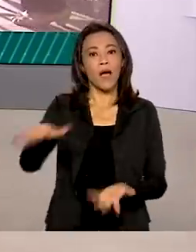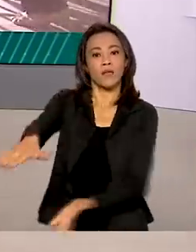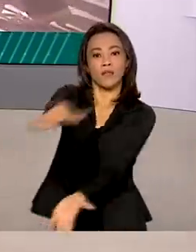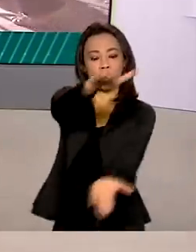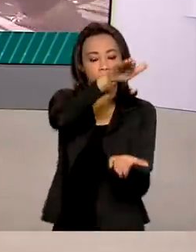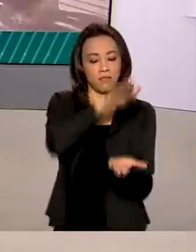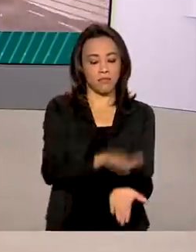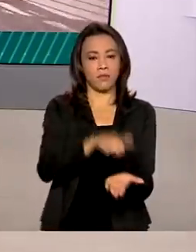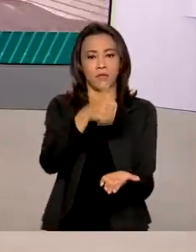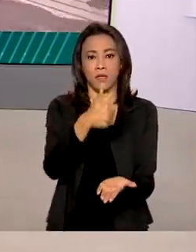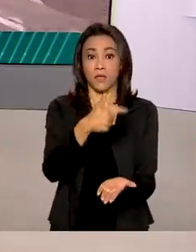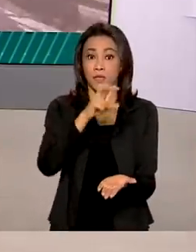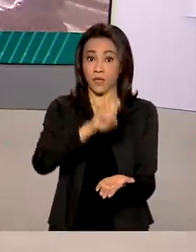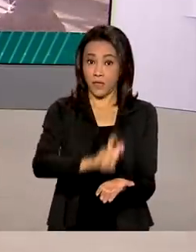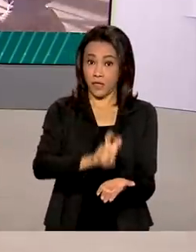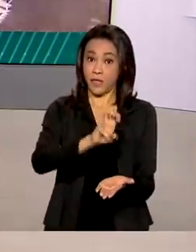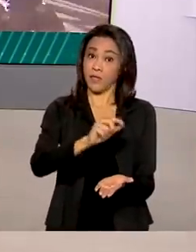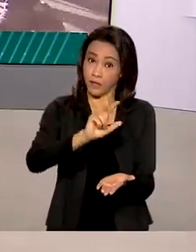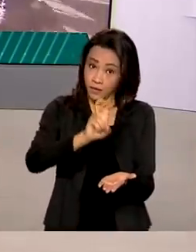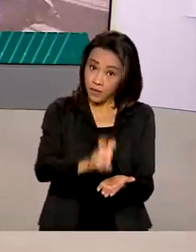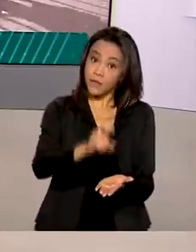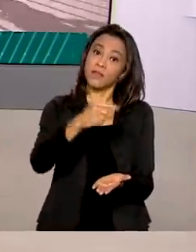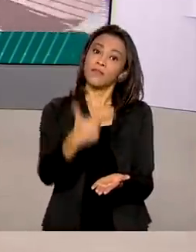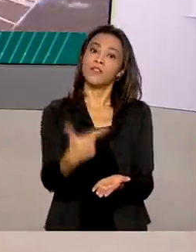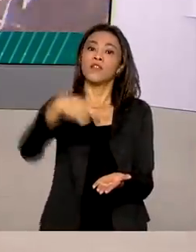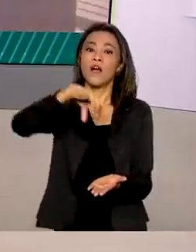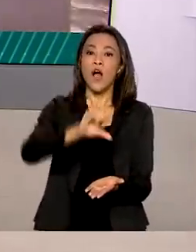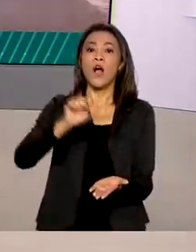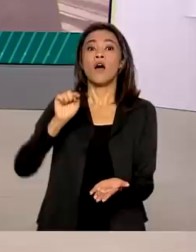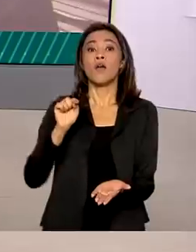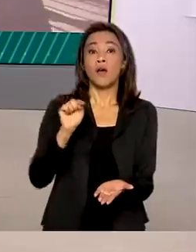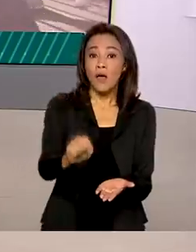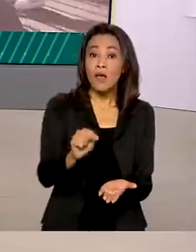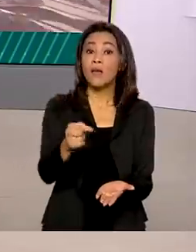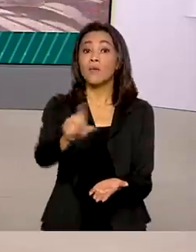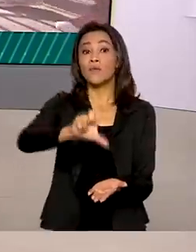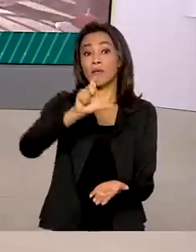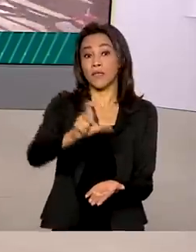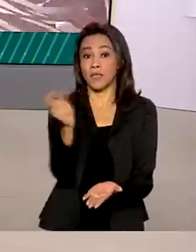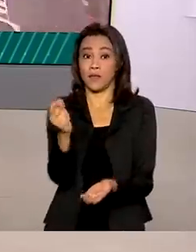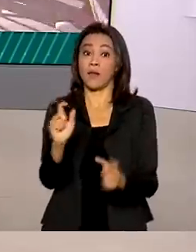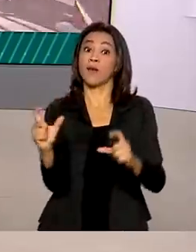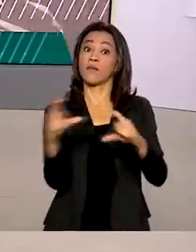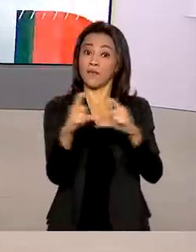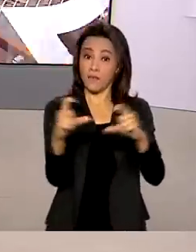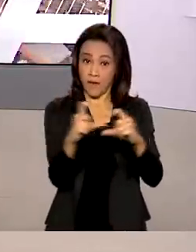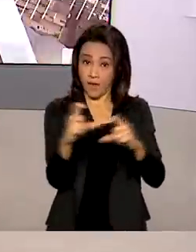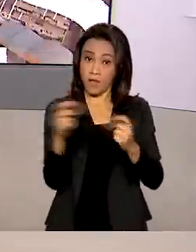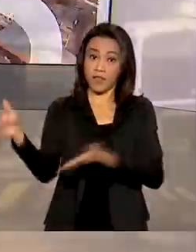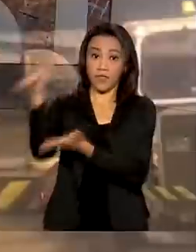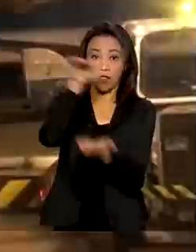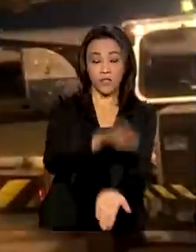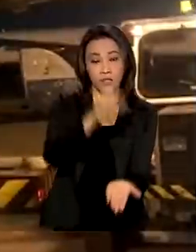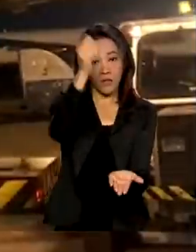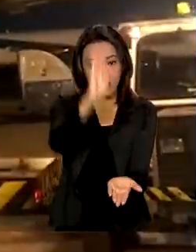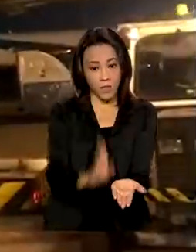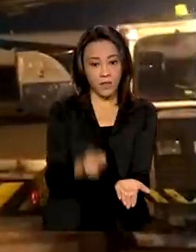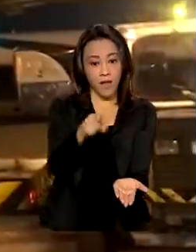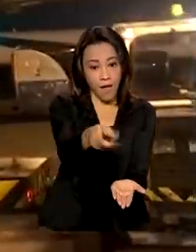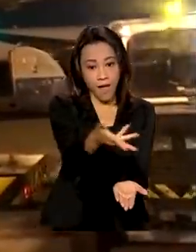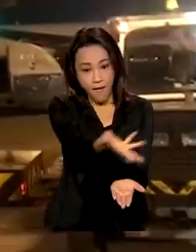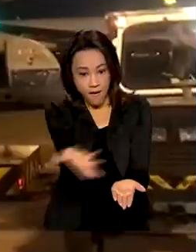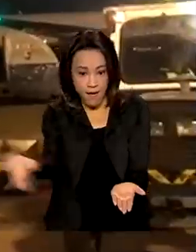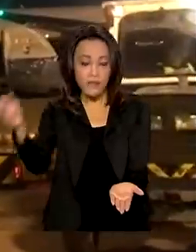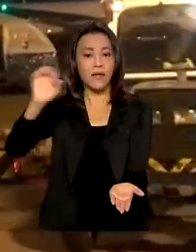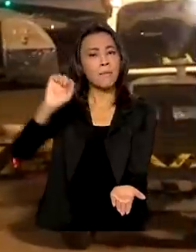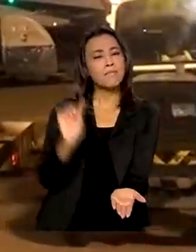529 mil doses de vacinas da Pfizer desembarcou ontem no Brasil. Essa é a primeira de três